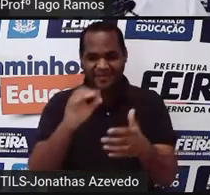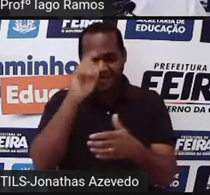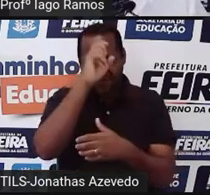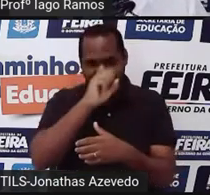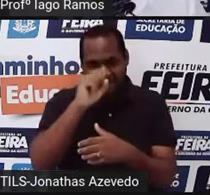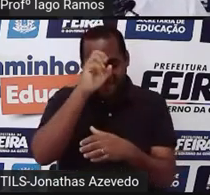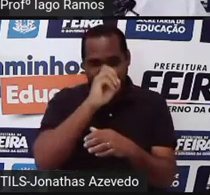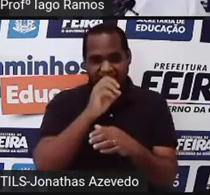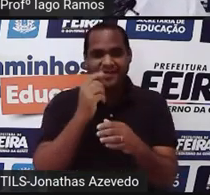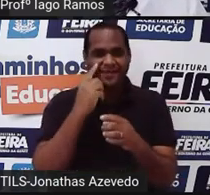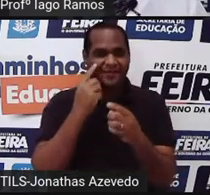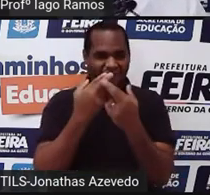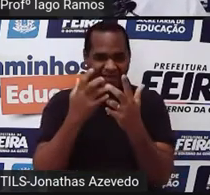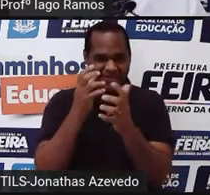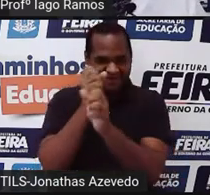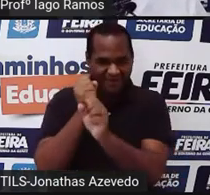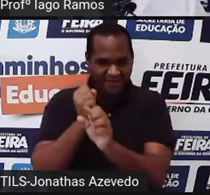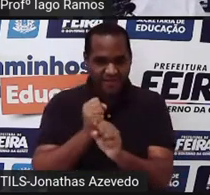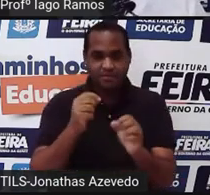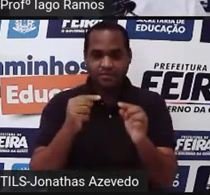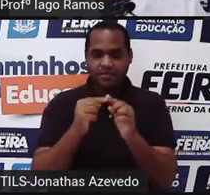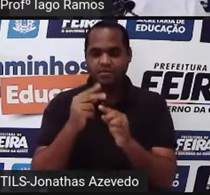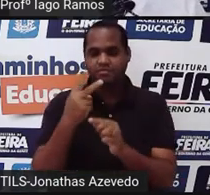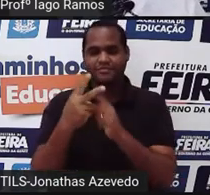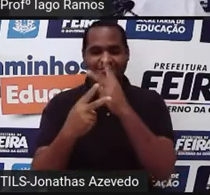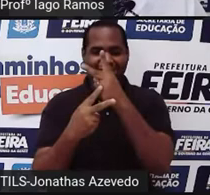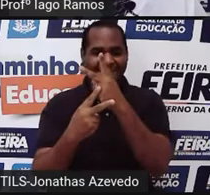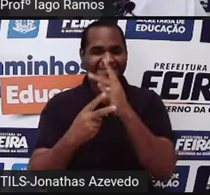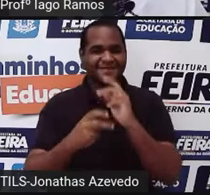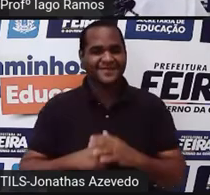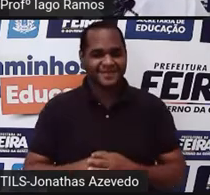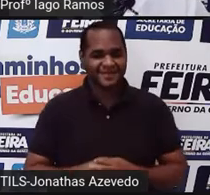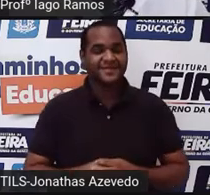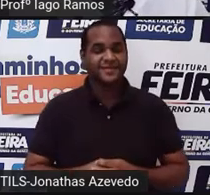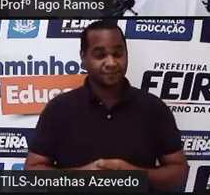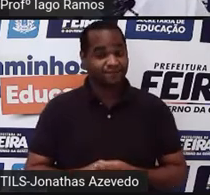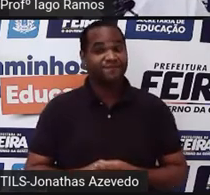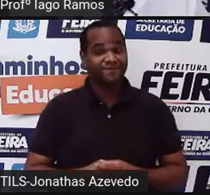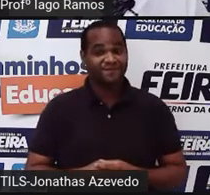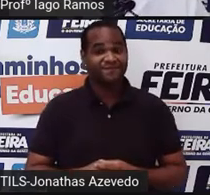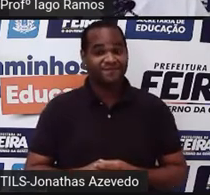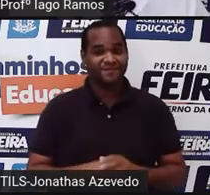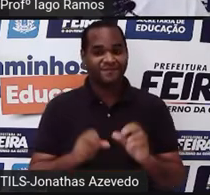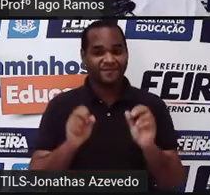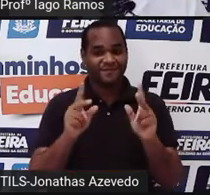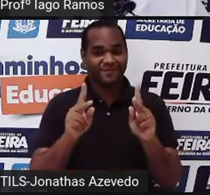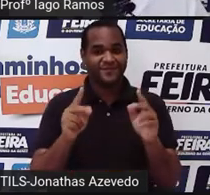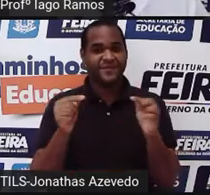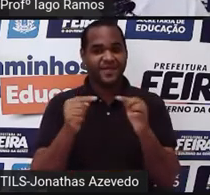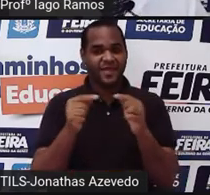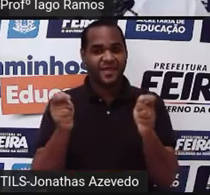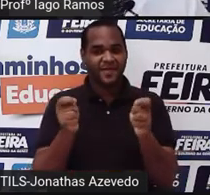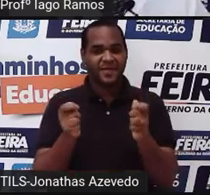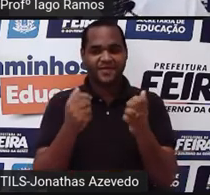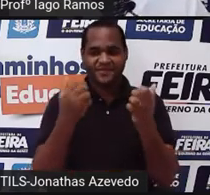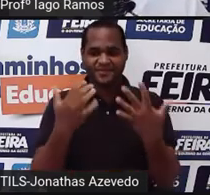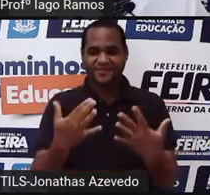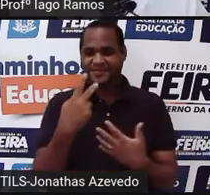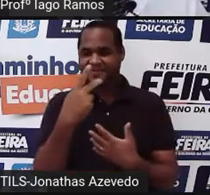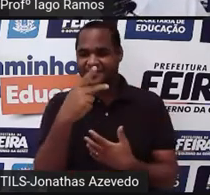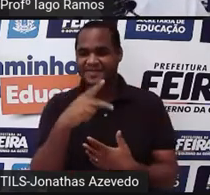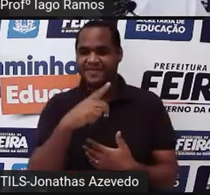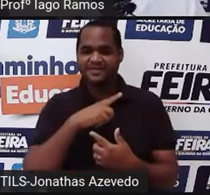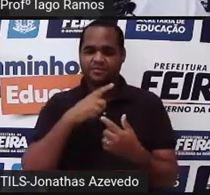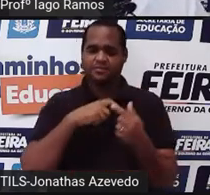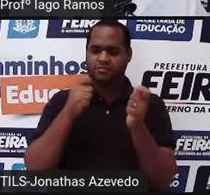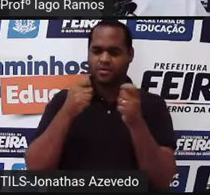cálculos com potências, tá bom? Olha só, bem possível, tá? Que